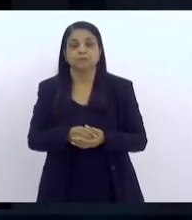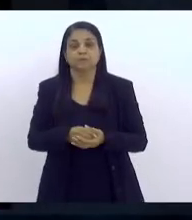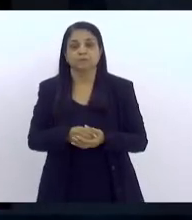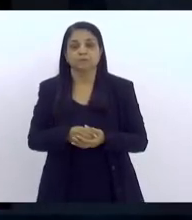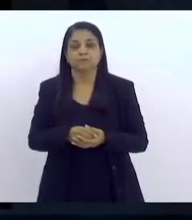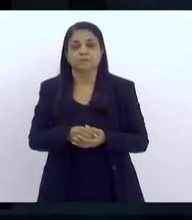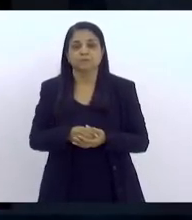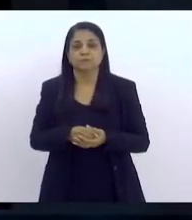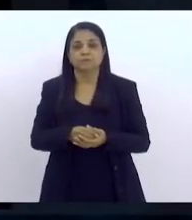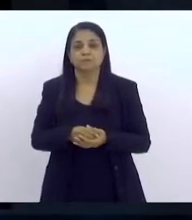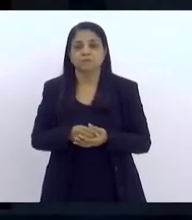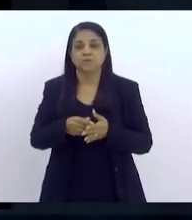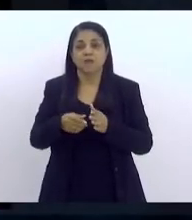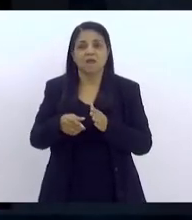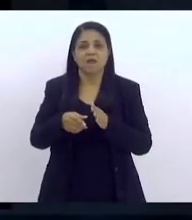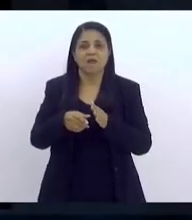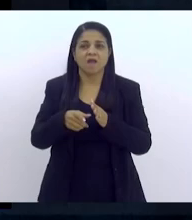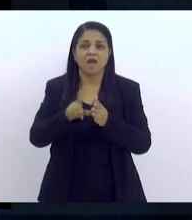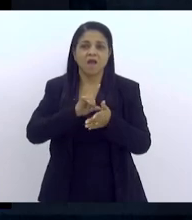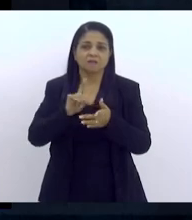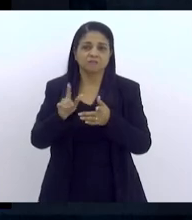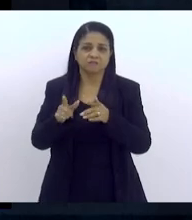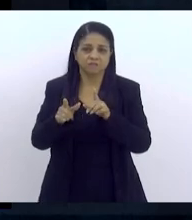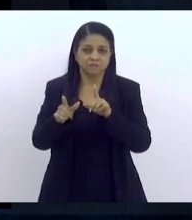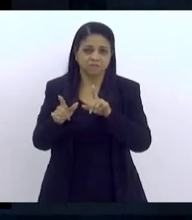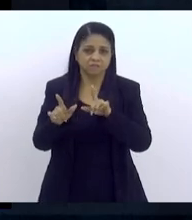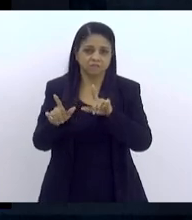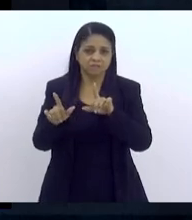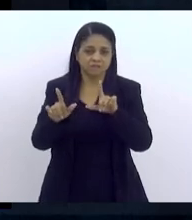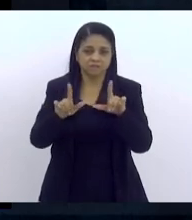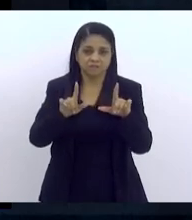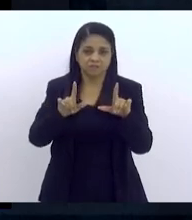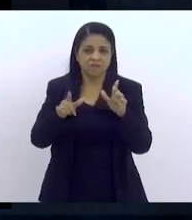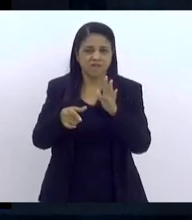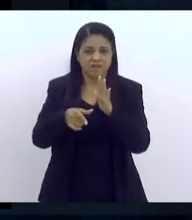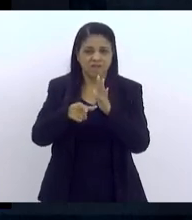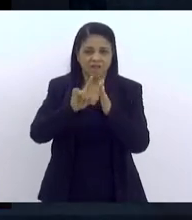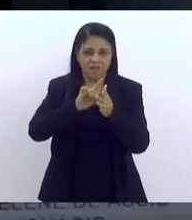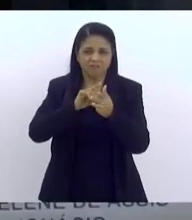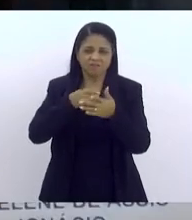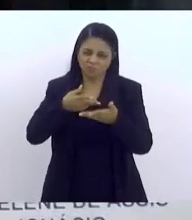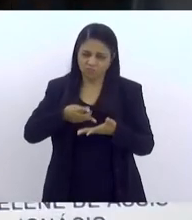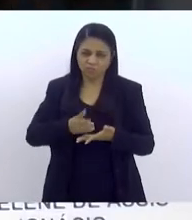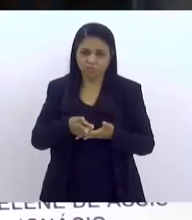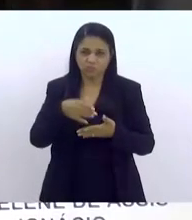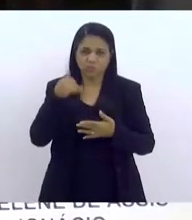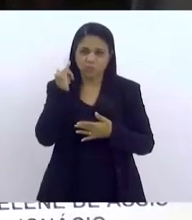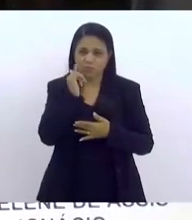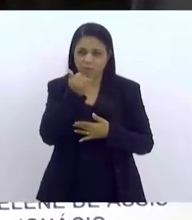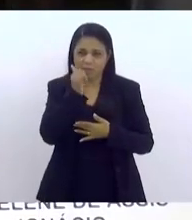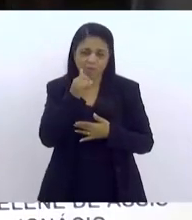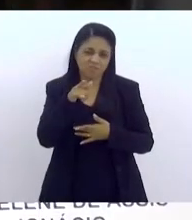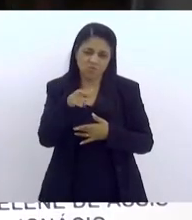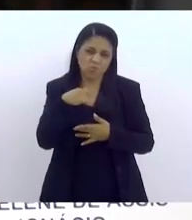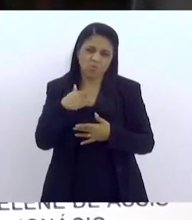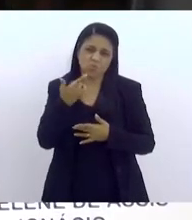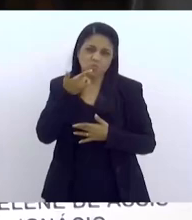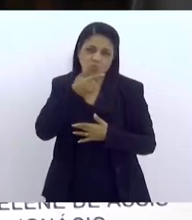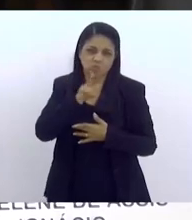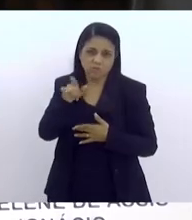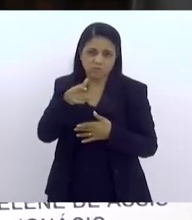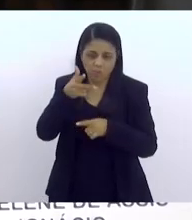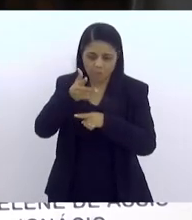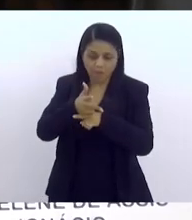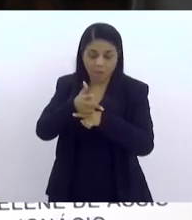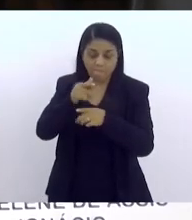Não, seria o anterior, mas tudo bem, pode deixar que eu sigo por aqui. Pelo jeito, eu acho que ele não conseguiu, porque teria que dar